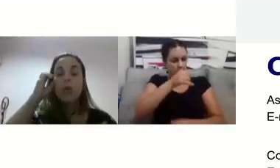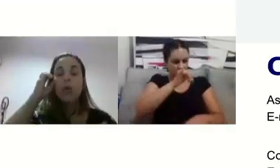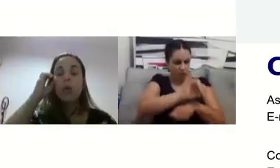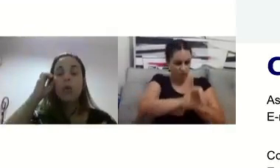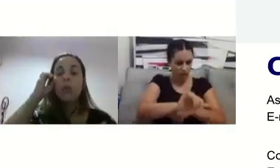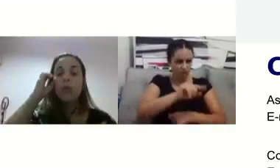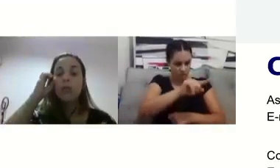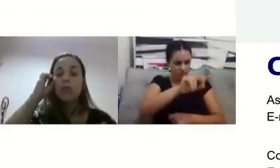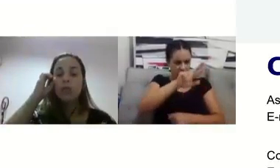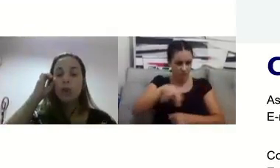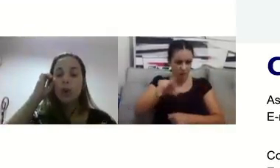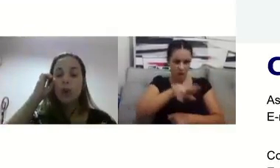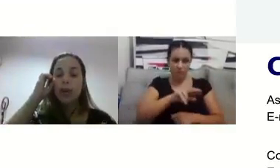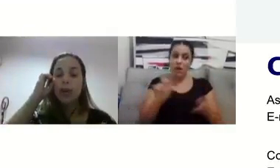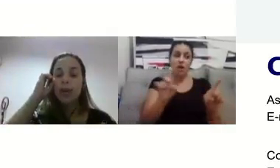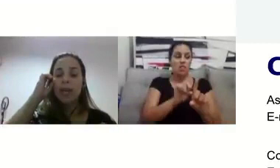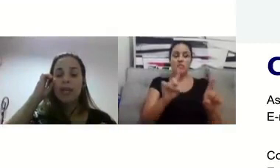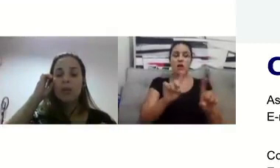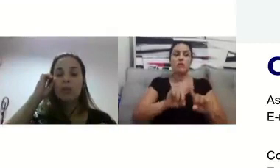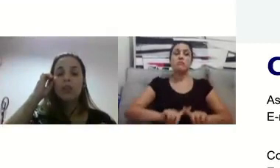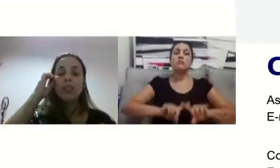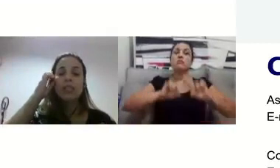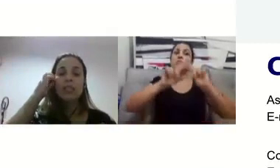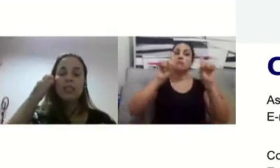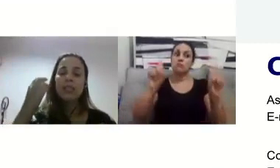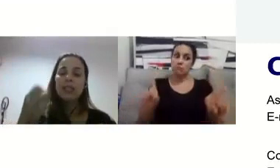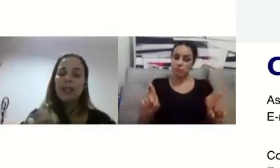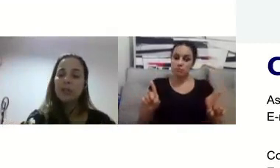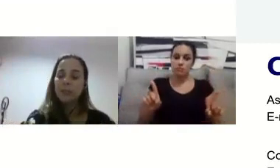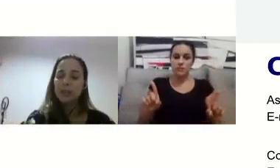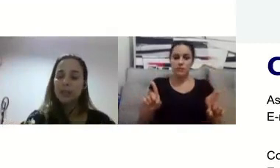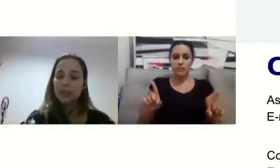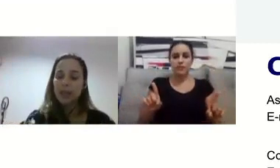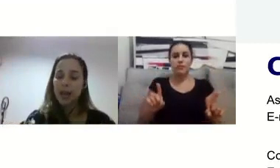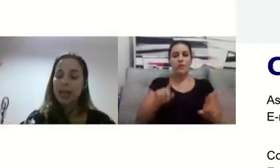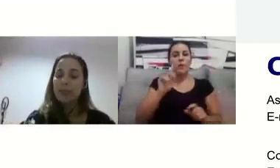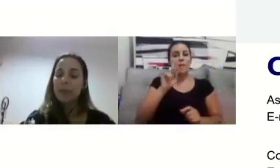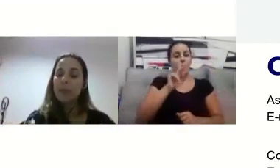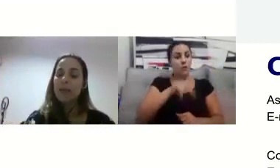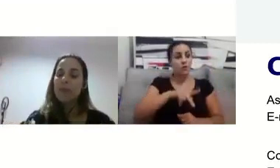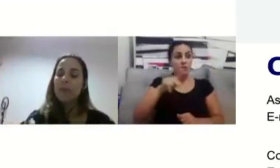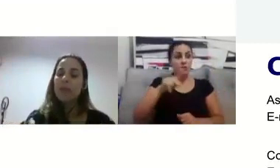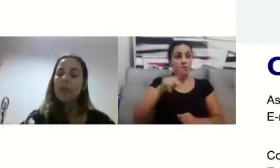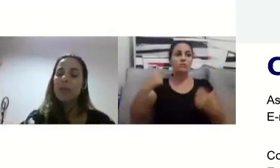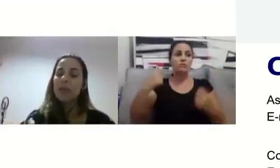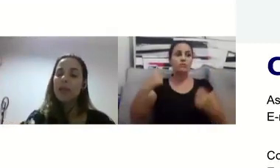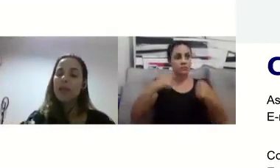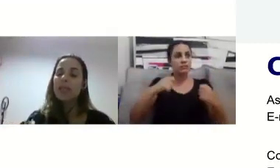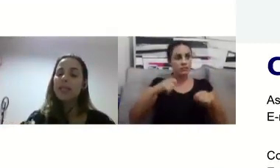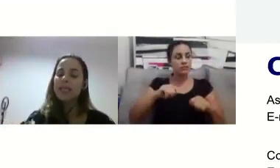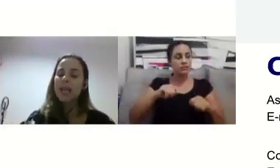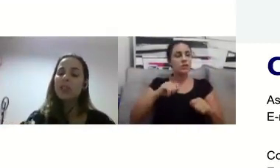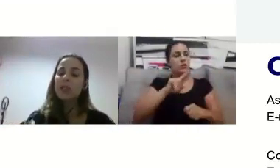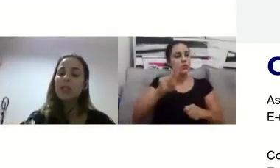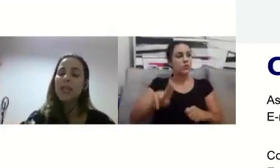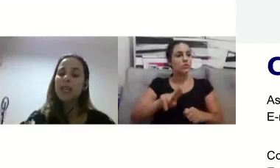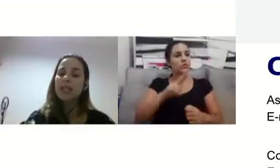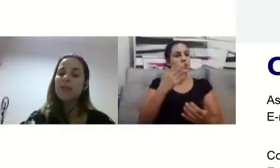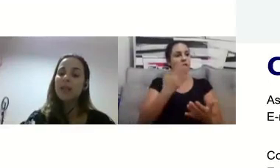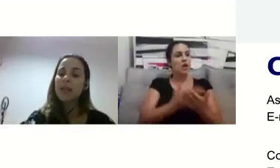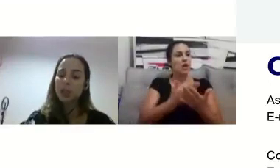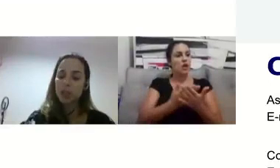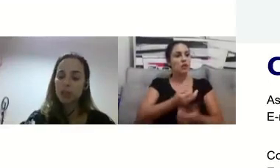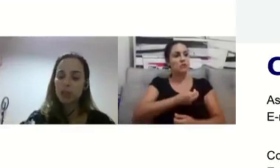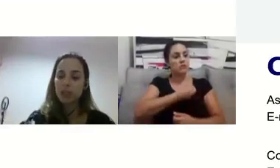o professor, ele utiliza essas aulas presenciais para realizar atividades